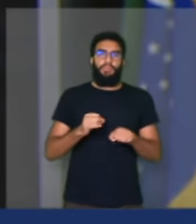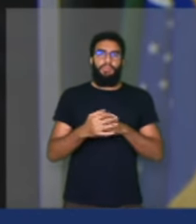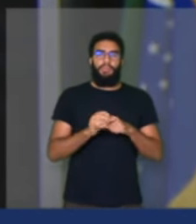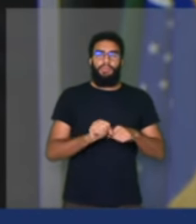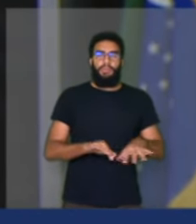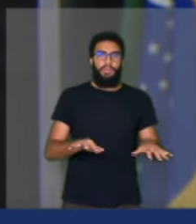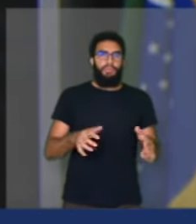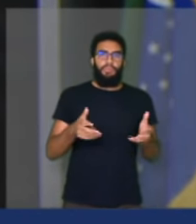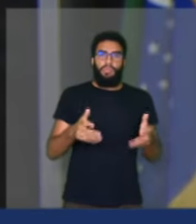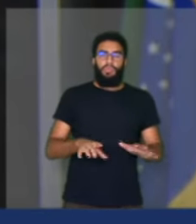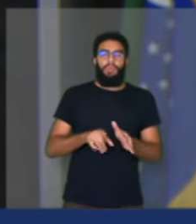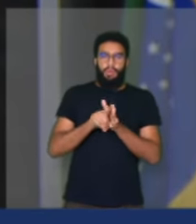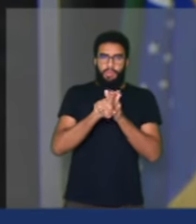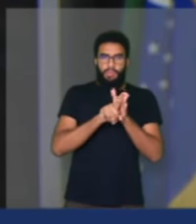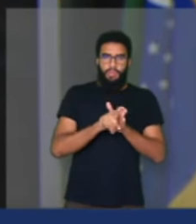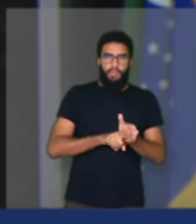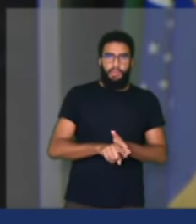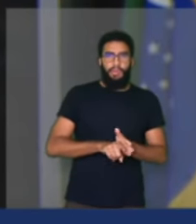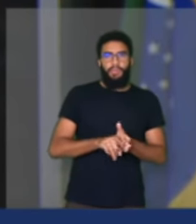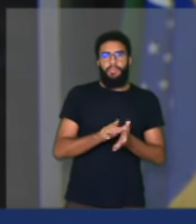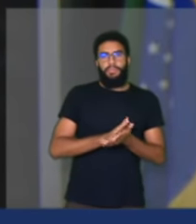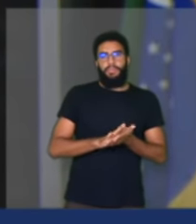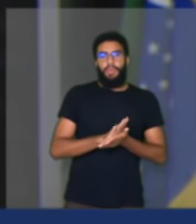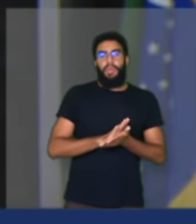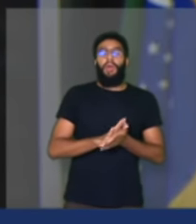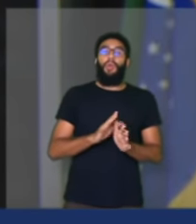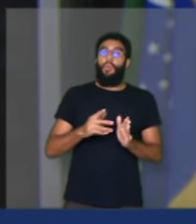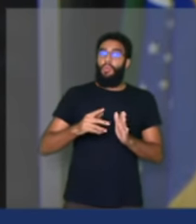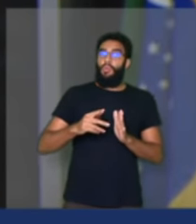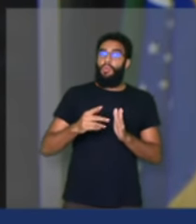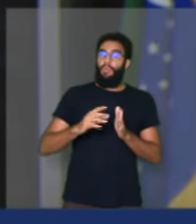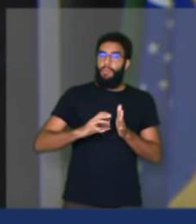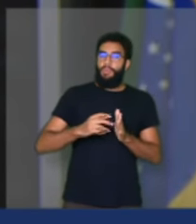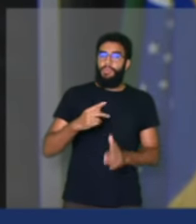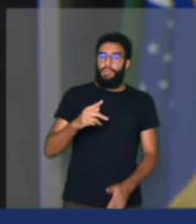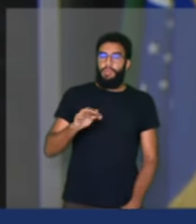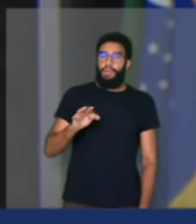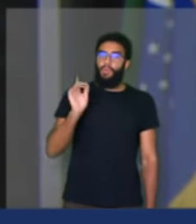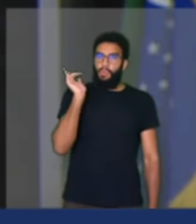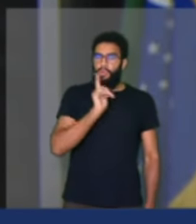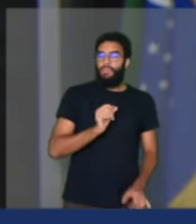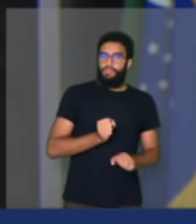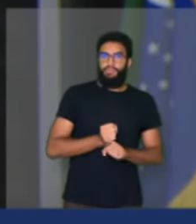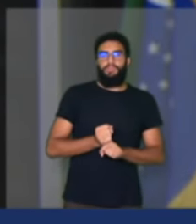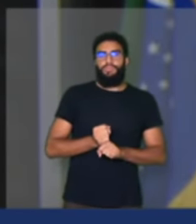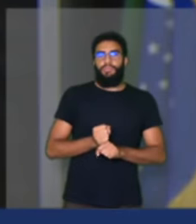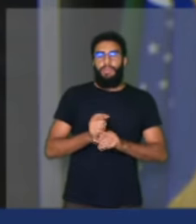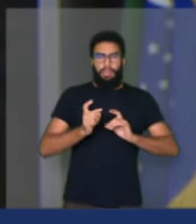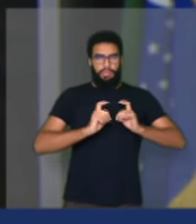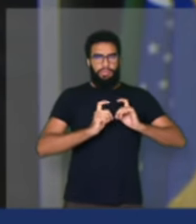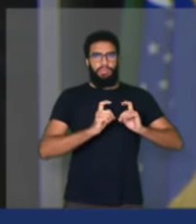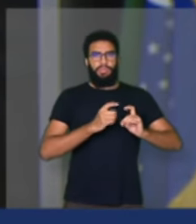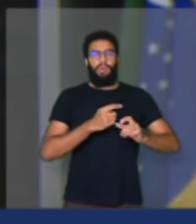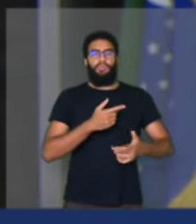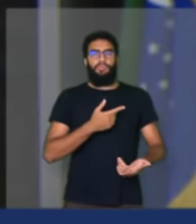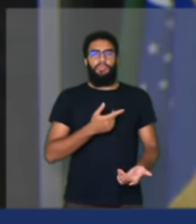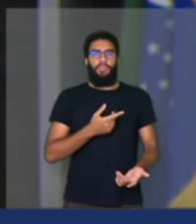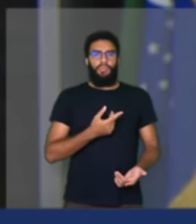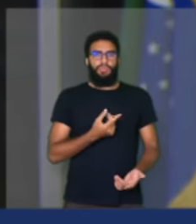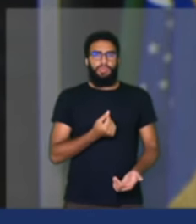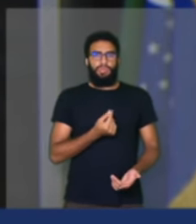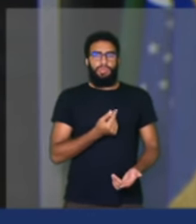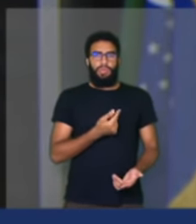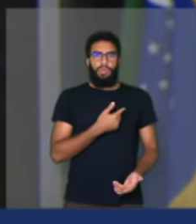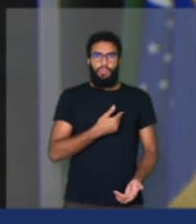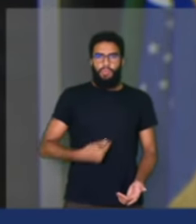assim como o PT fez durante muitos anos. Quem administra mal recurso público, quem desvia recurso público,